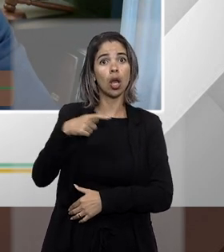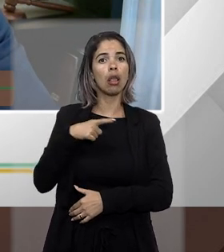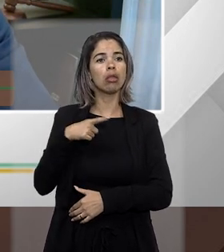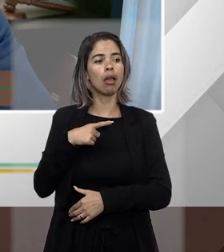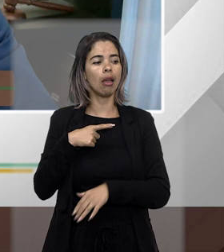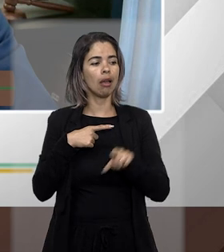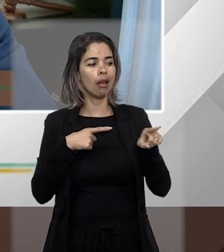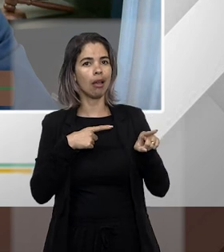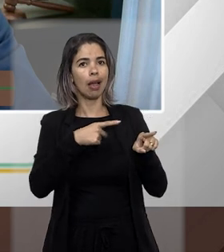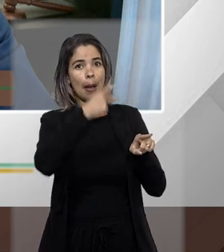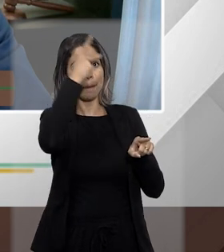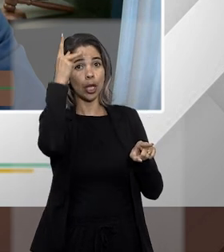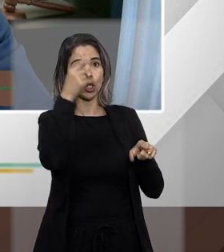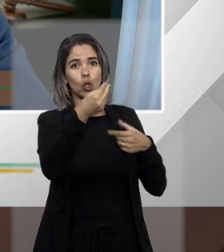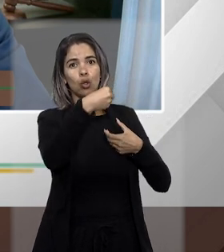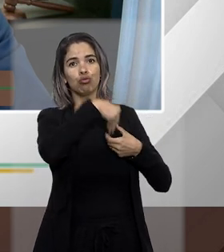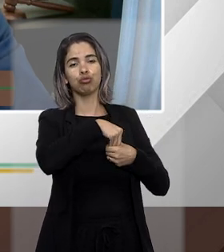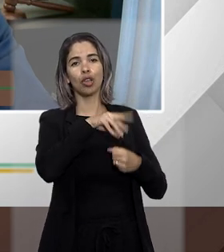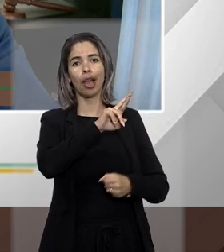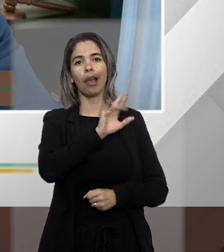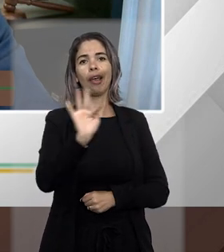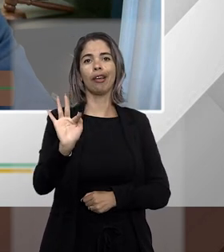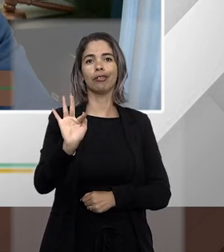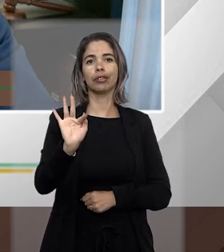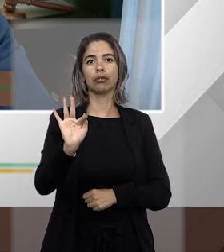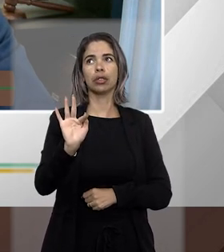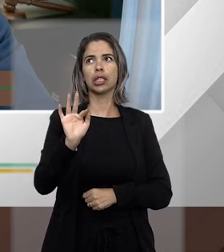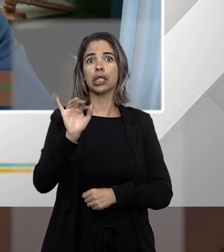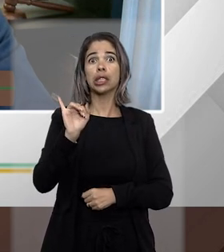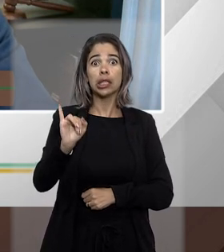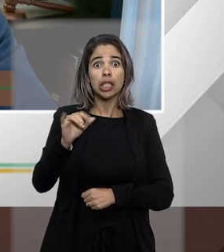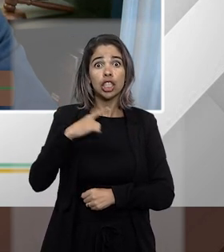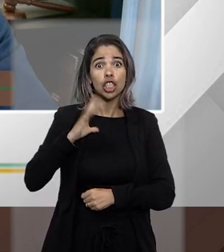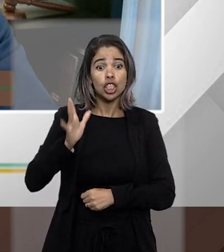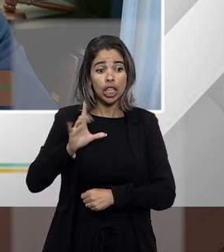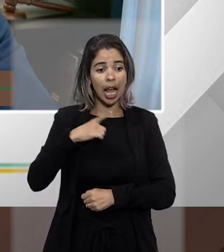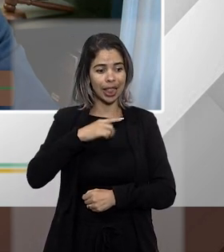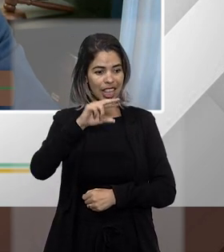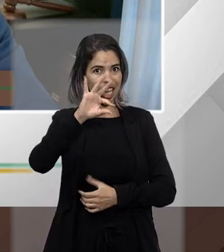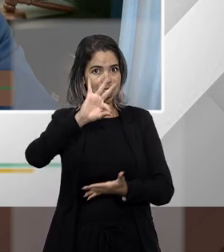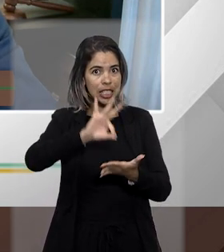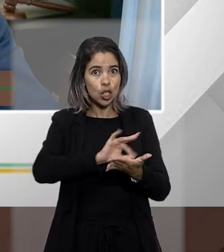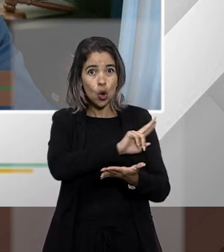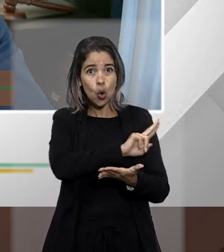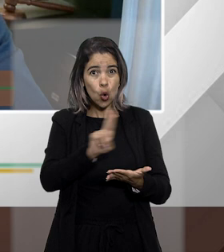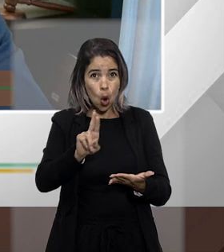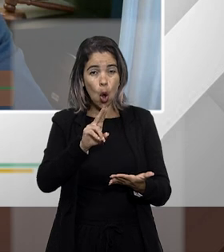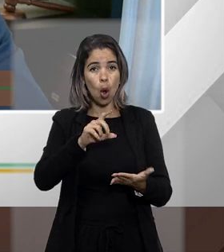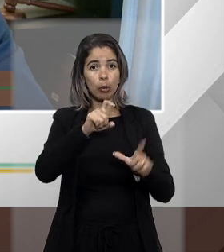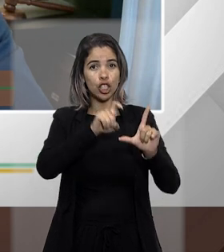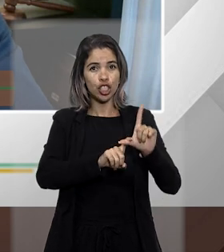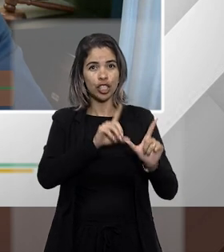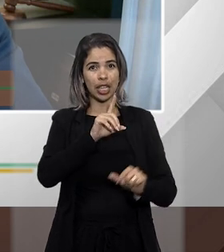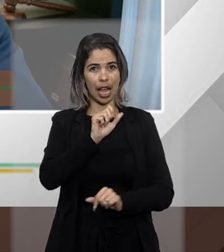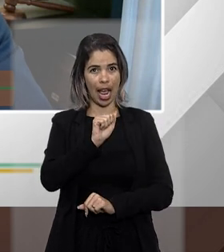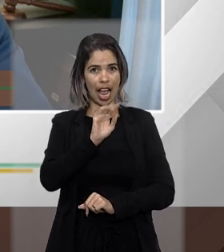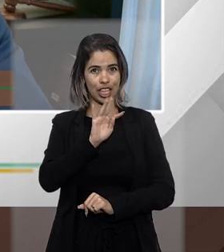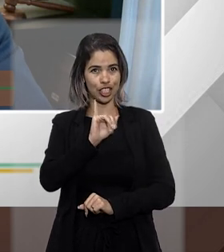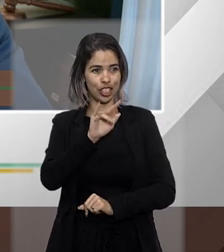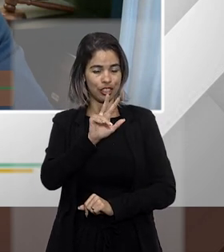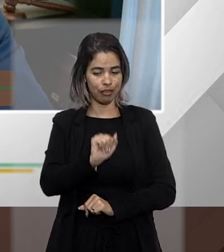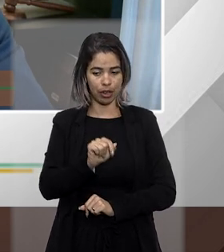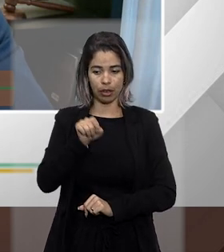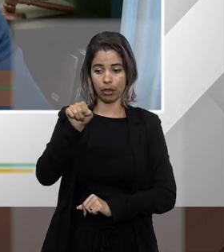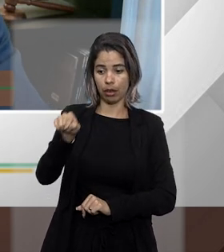se já escreveu em dívida ativa dali para frente a autoridade com a atora já passa a ser o procurador da fazenda